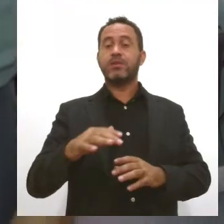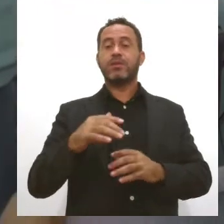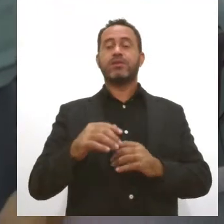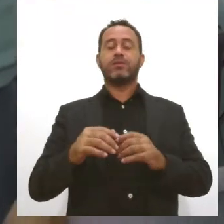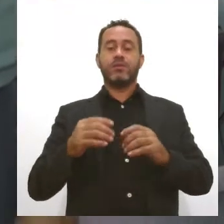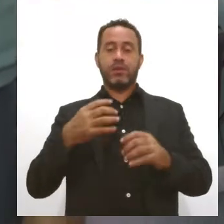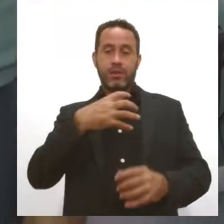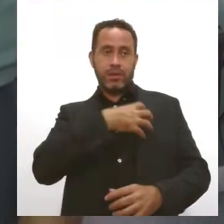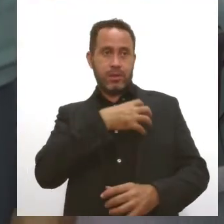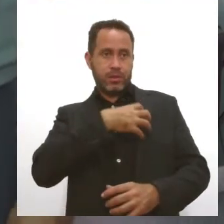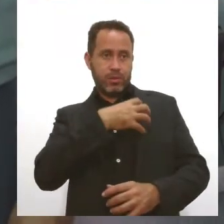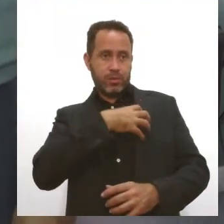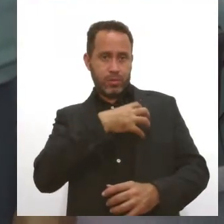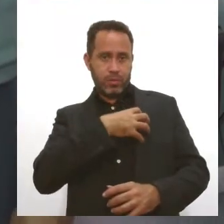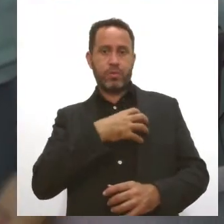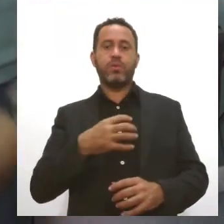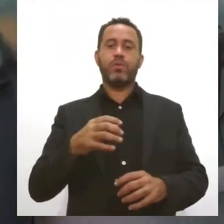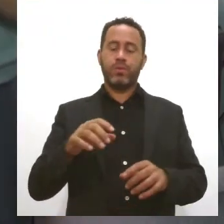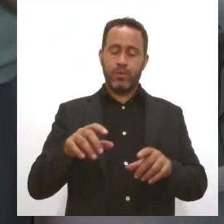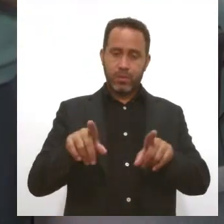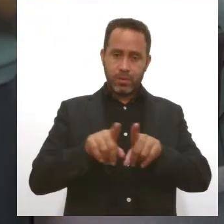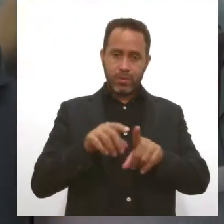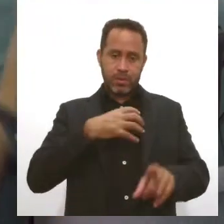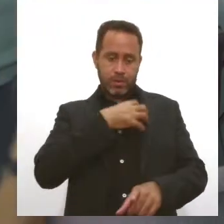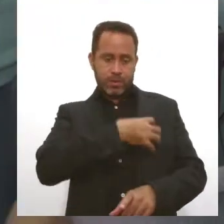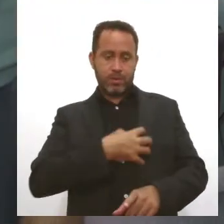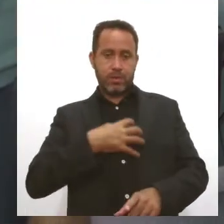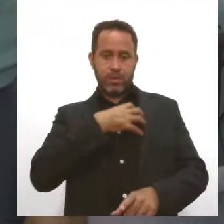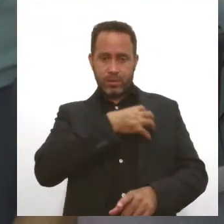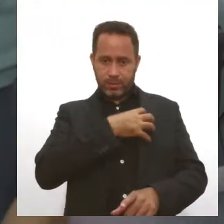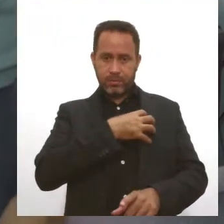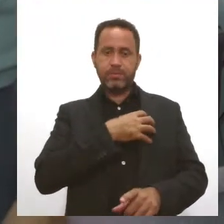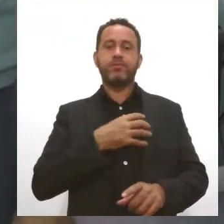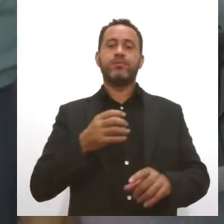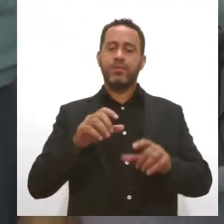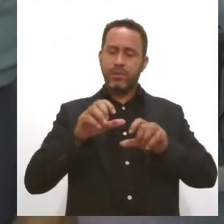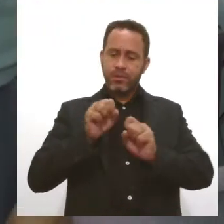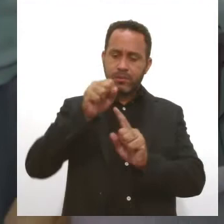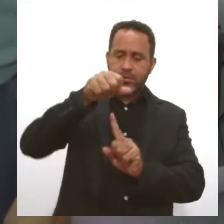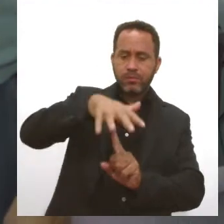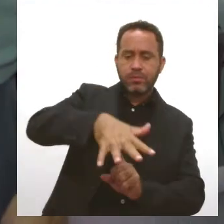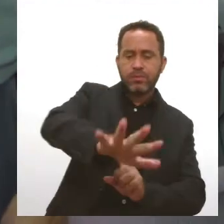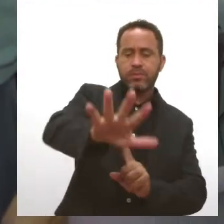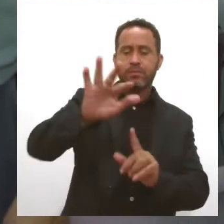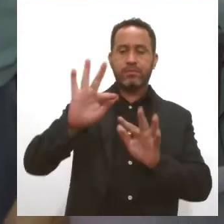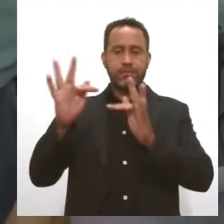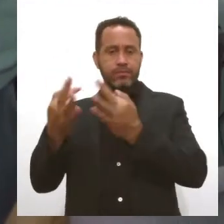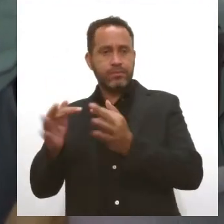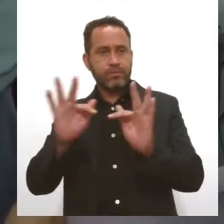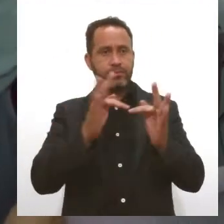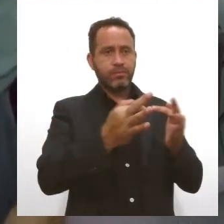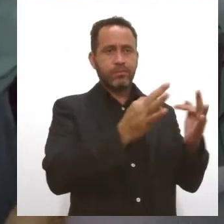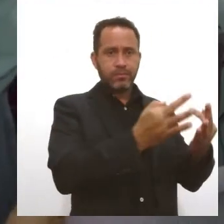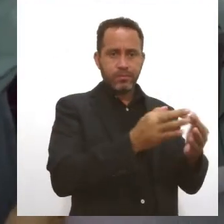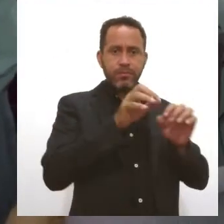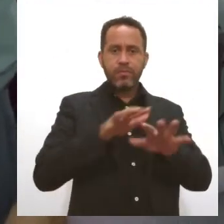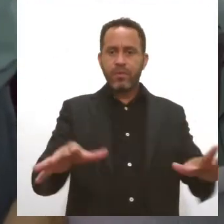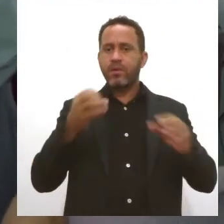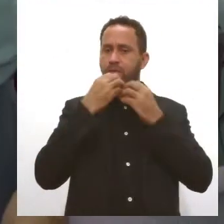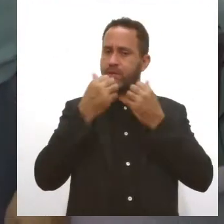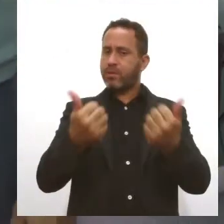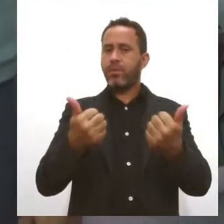a importância desse tipo de ação, e eles podem atuar como replicadores, junto às famílias, e eu tenho certeza que vai ser um sucesso.